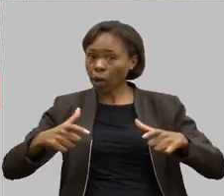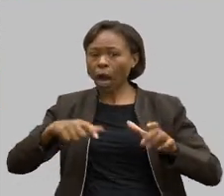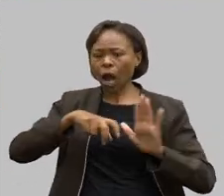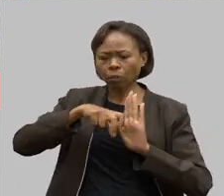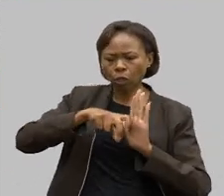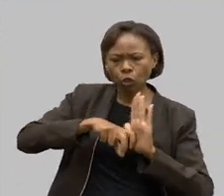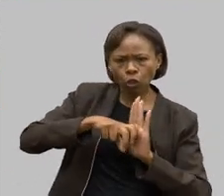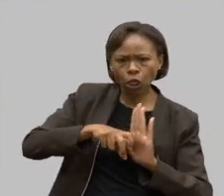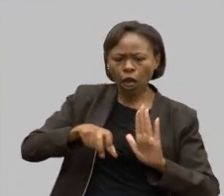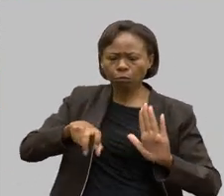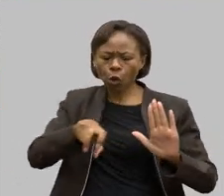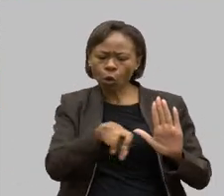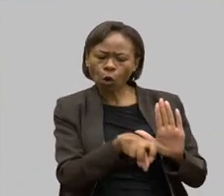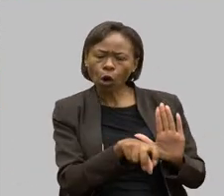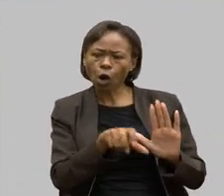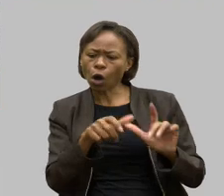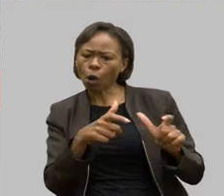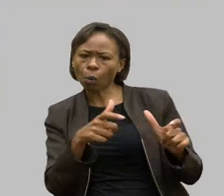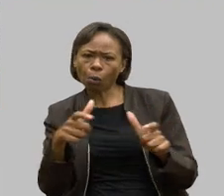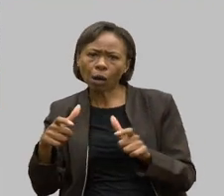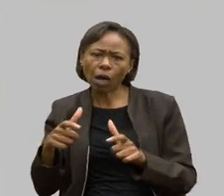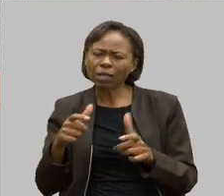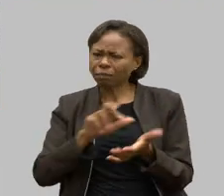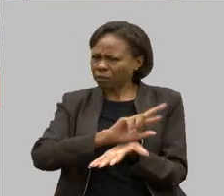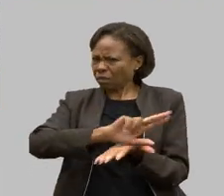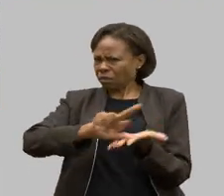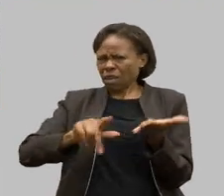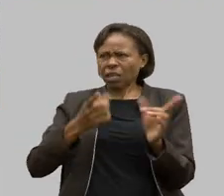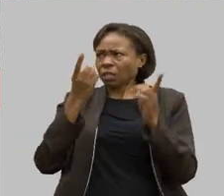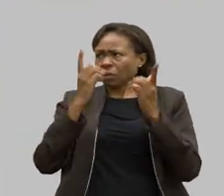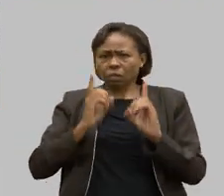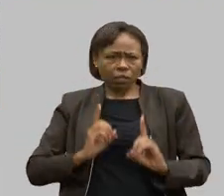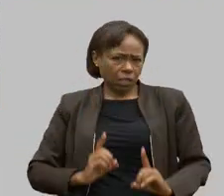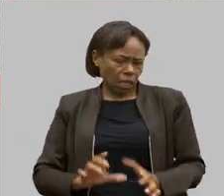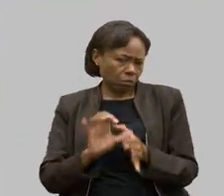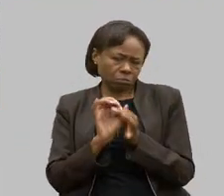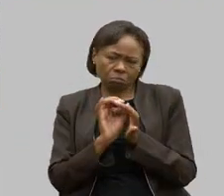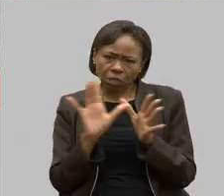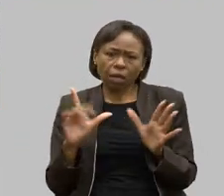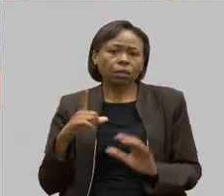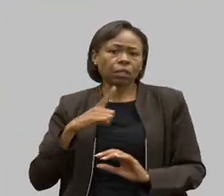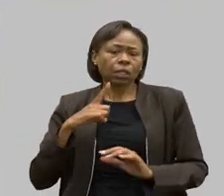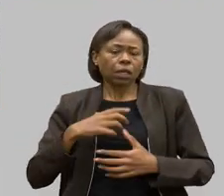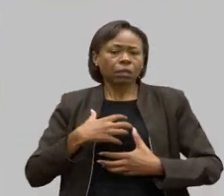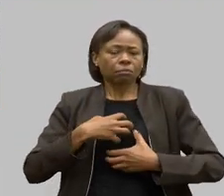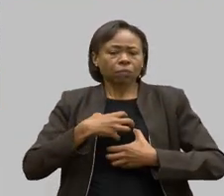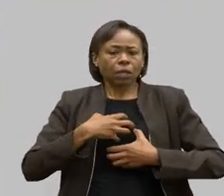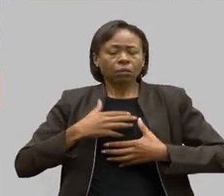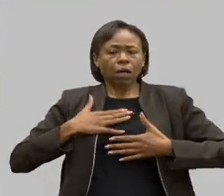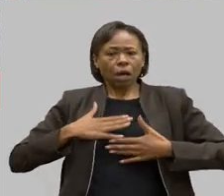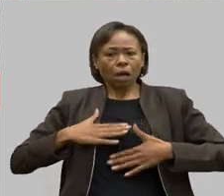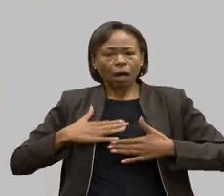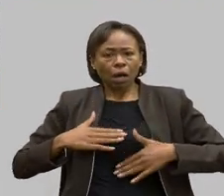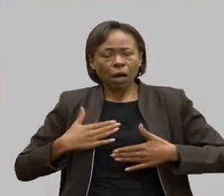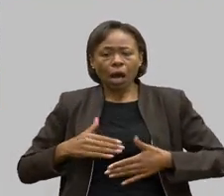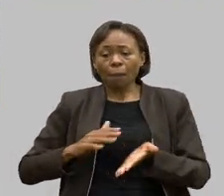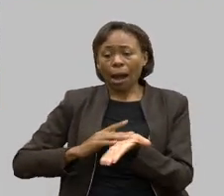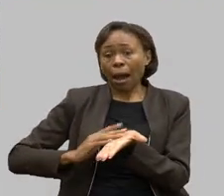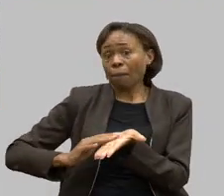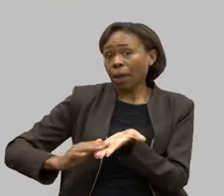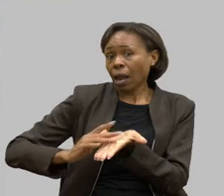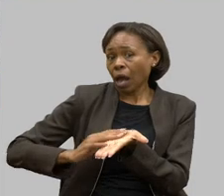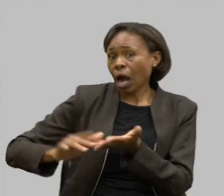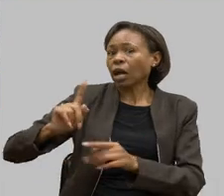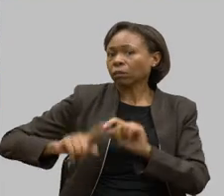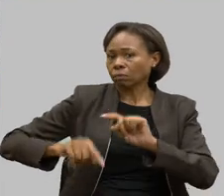receptivo para acolher pessoas com diferentes deficiências, um espaço de respiro, disponibilização de material em braile, abafadores de